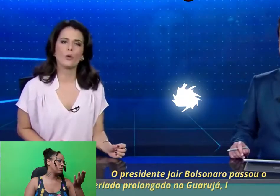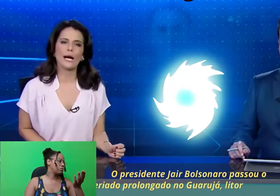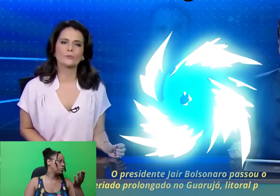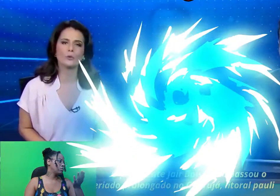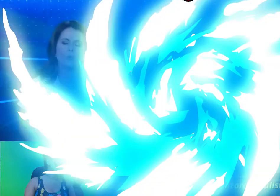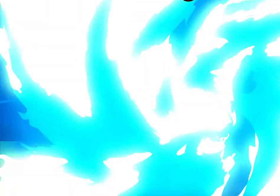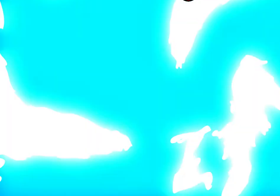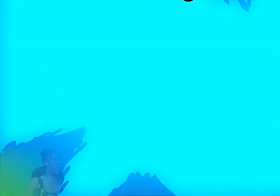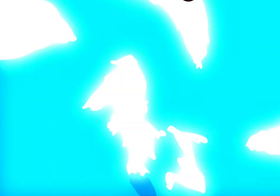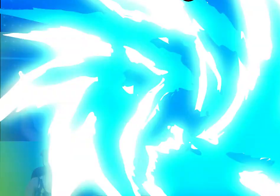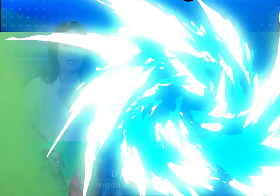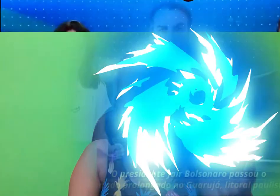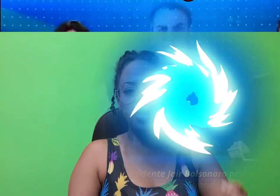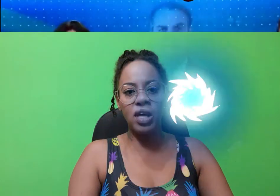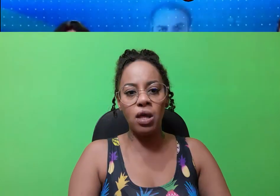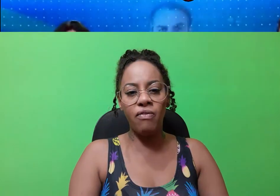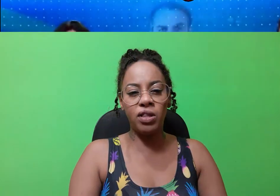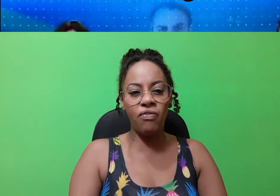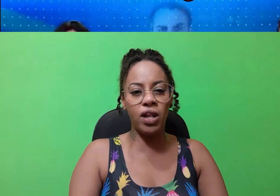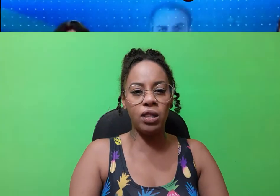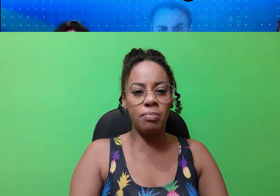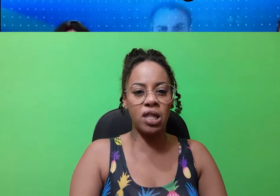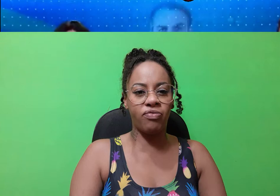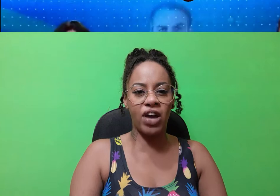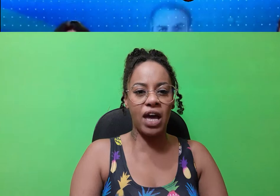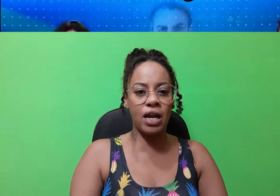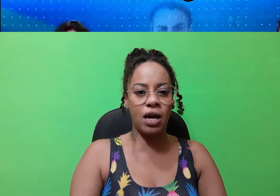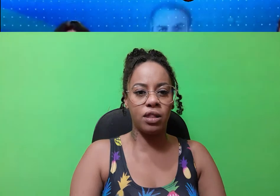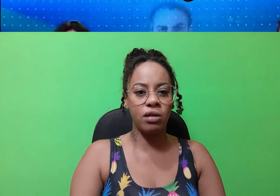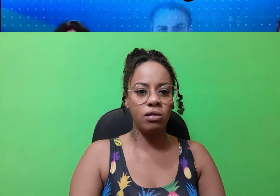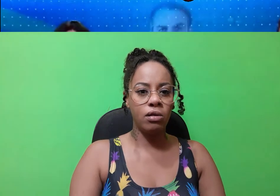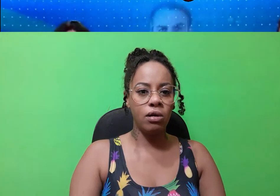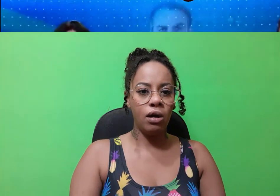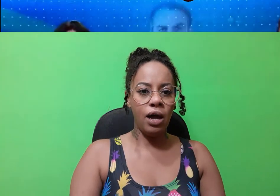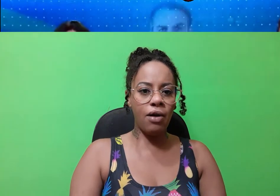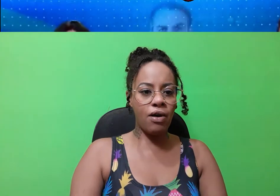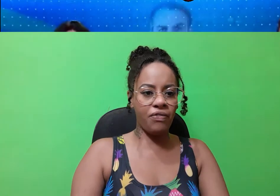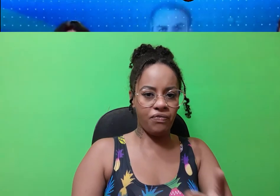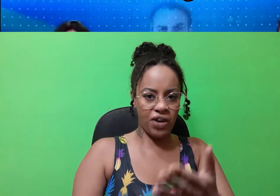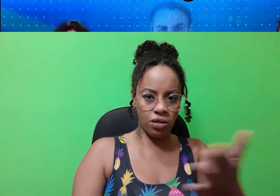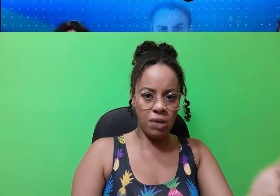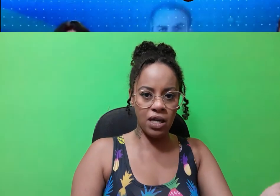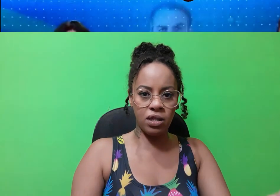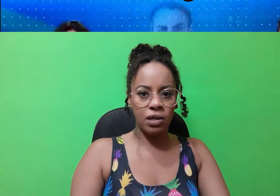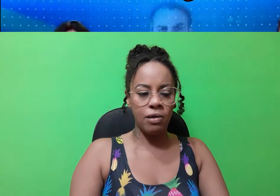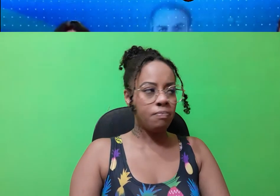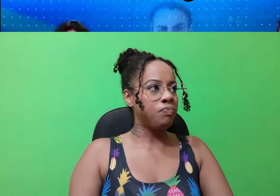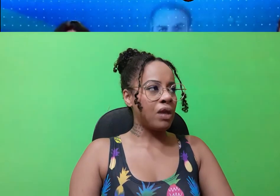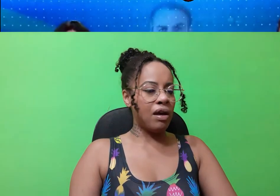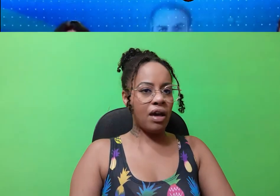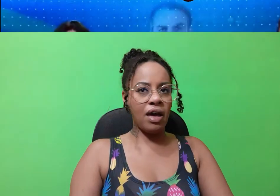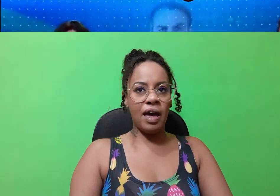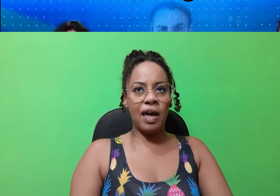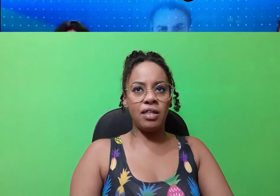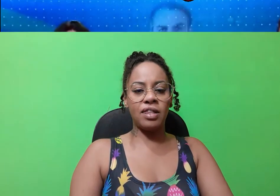feriado prolongado no Guarujá. Desde 2019, tão falando das minhas férias. Eu faço umas